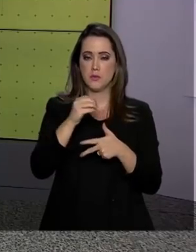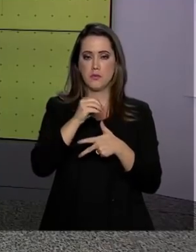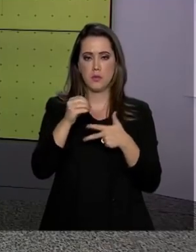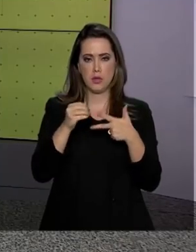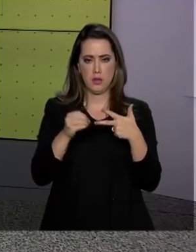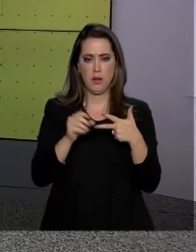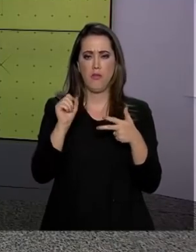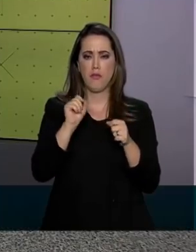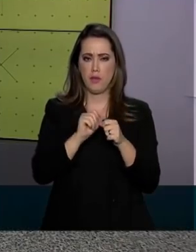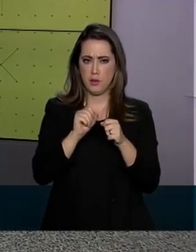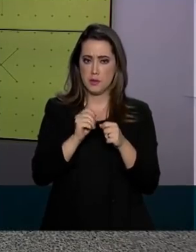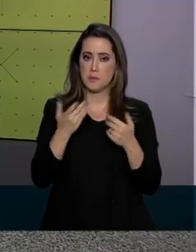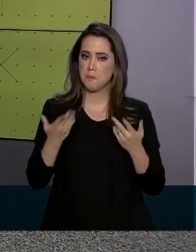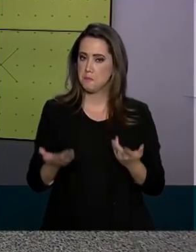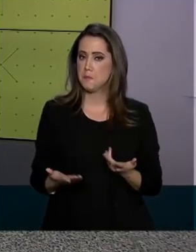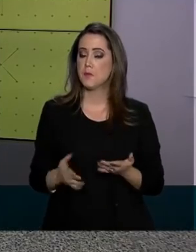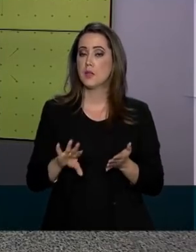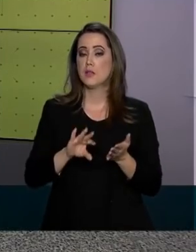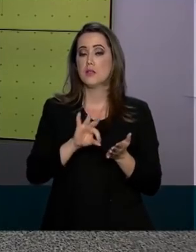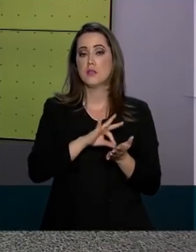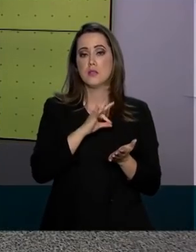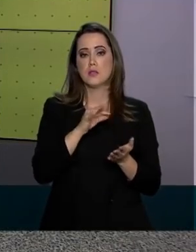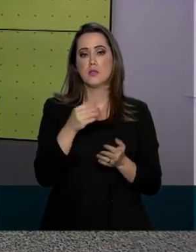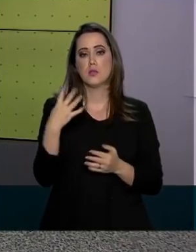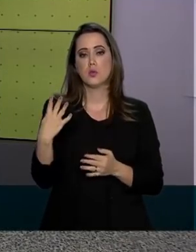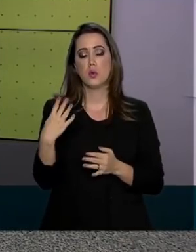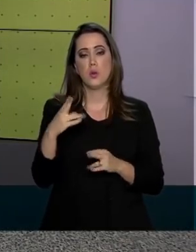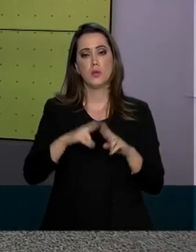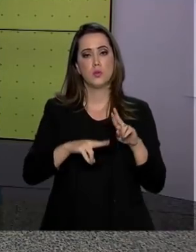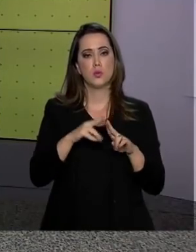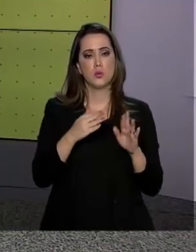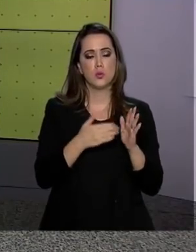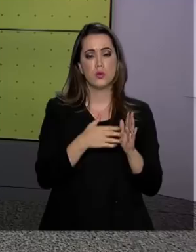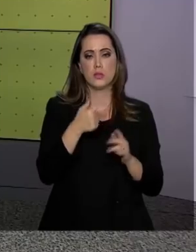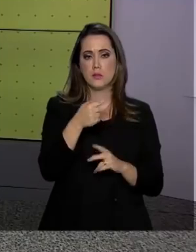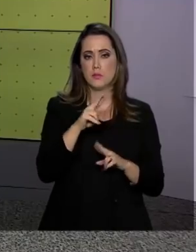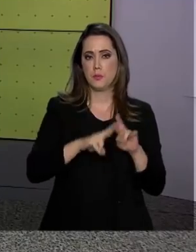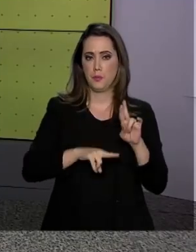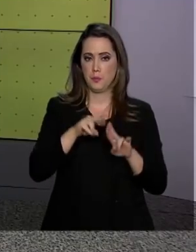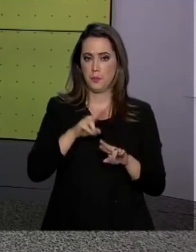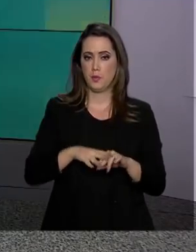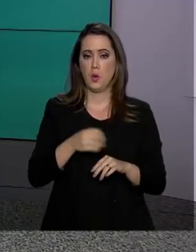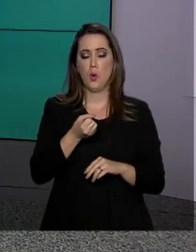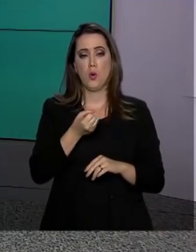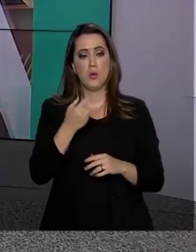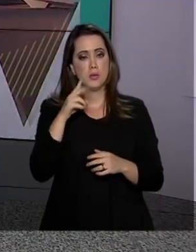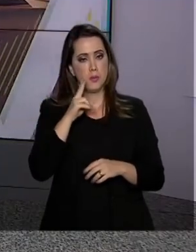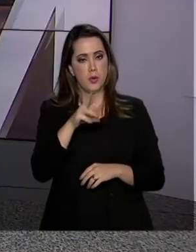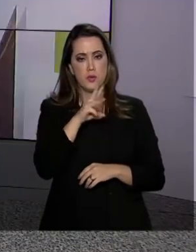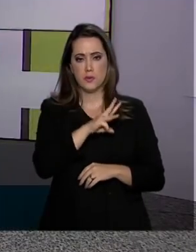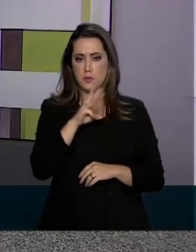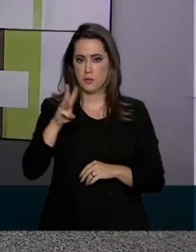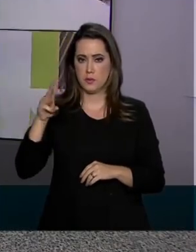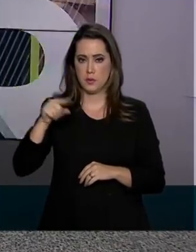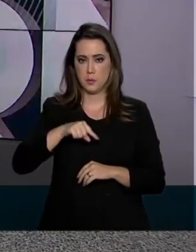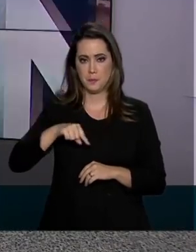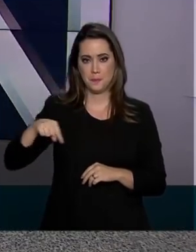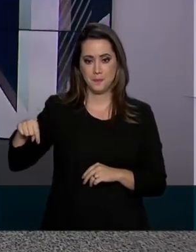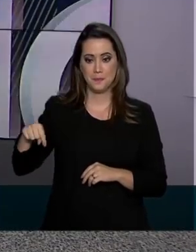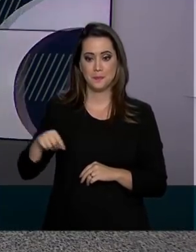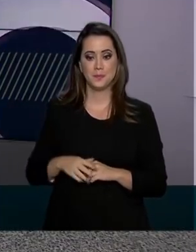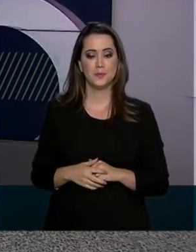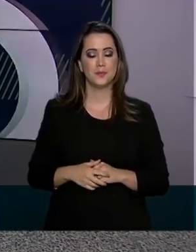As inscrições começam no dia 4 de junho e vão até 7 de junho. Os dados podem ser acompanhados pelo site